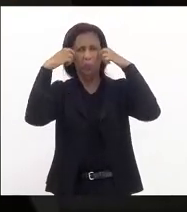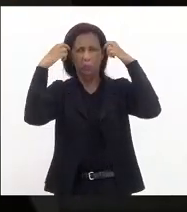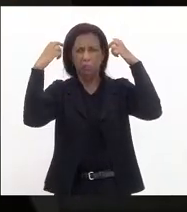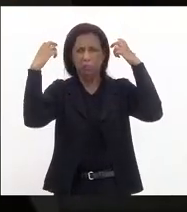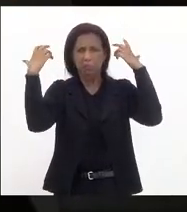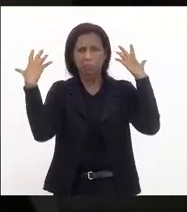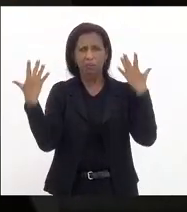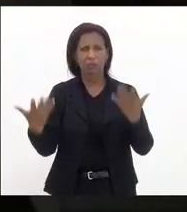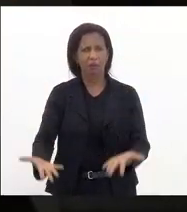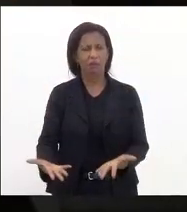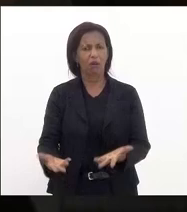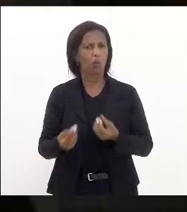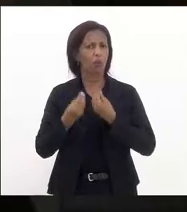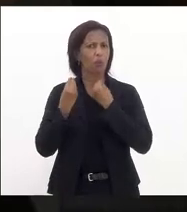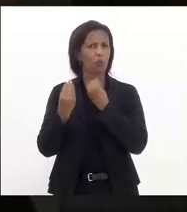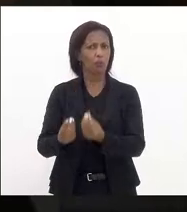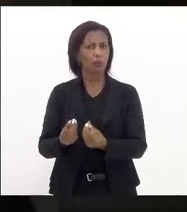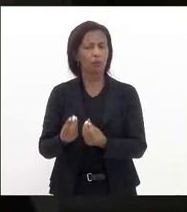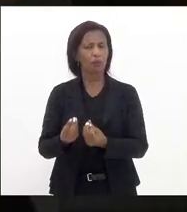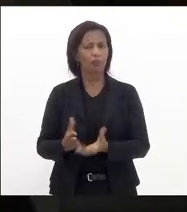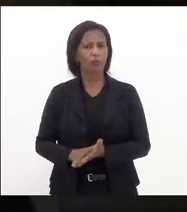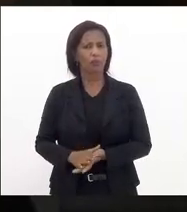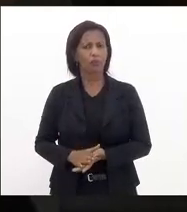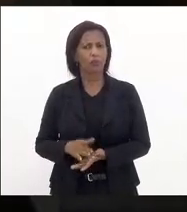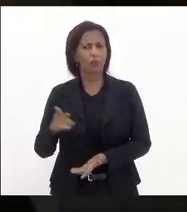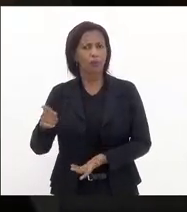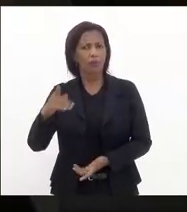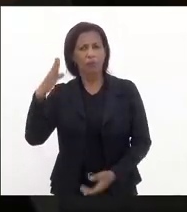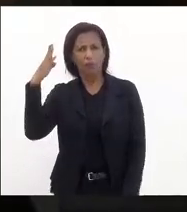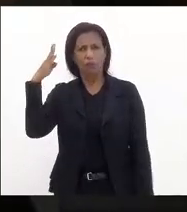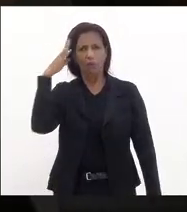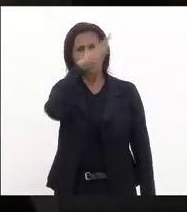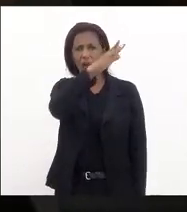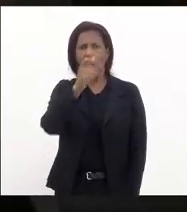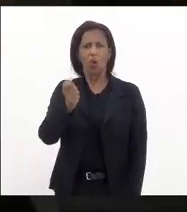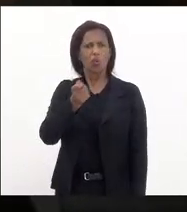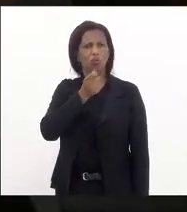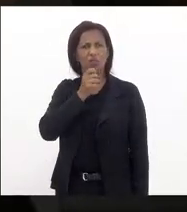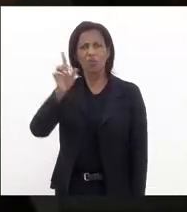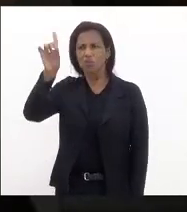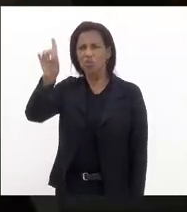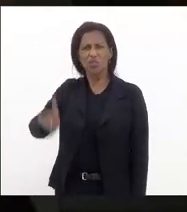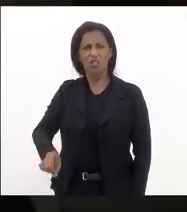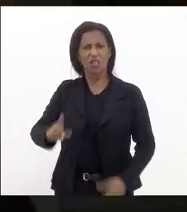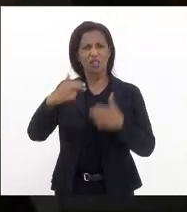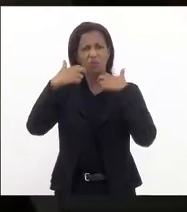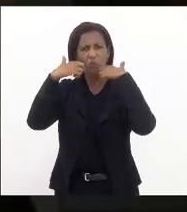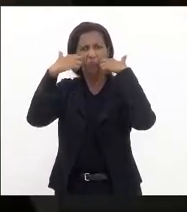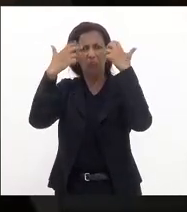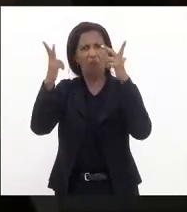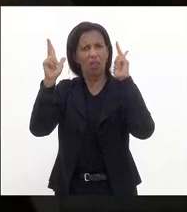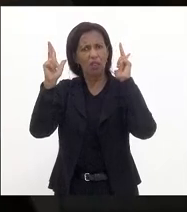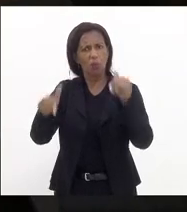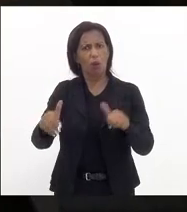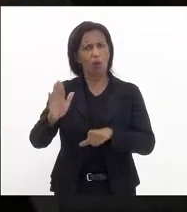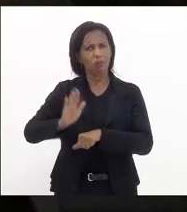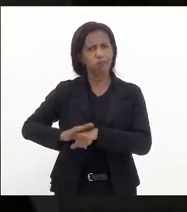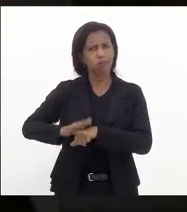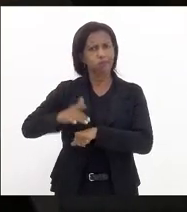é uma vergonha esse cara não tem o direito de nos envergonhar do jeito que ele está nos envergonhando